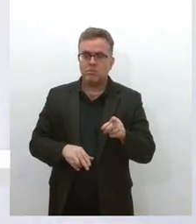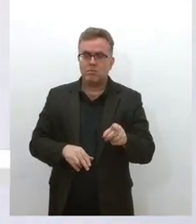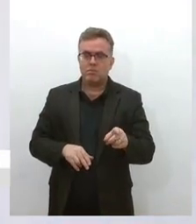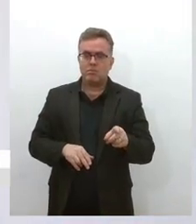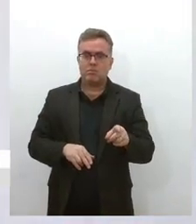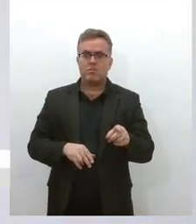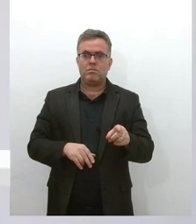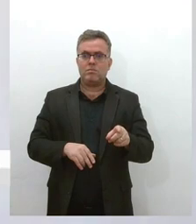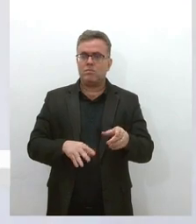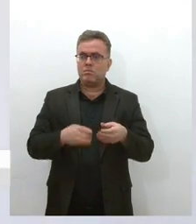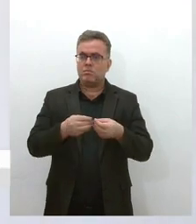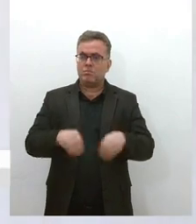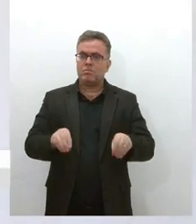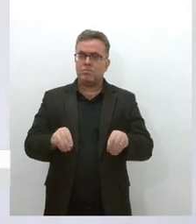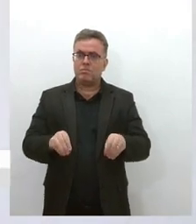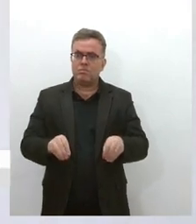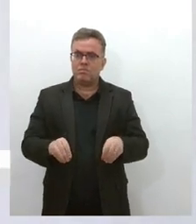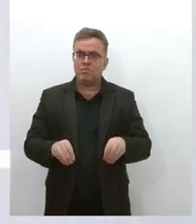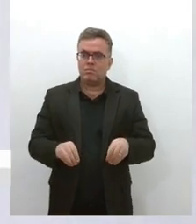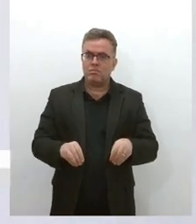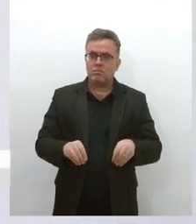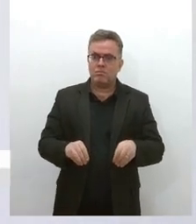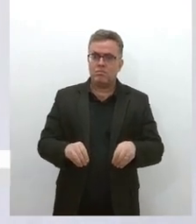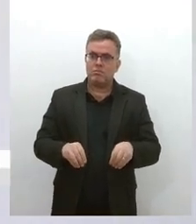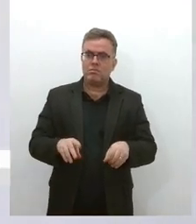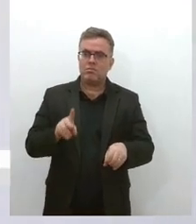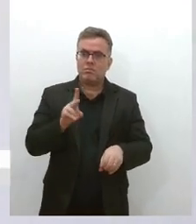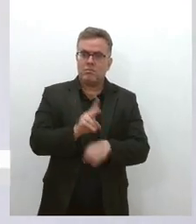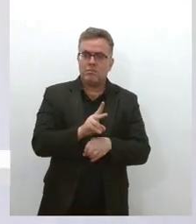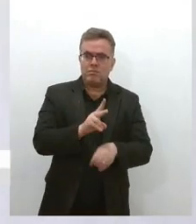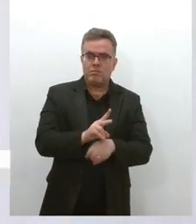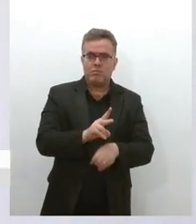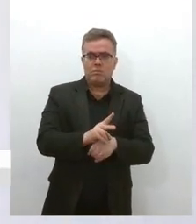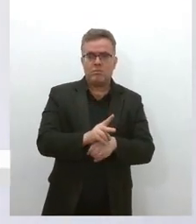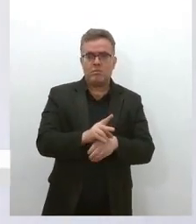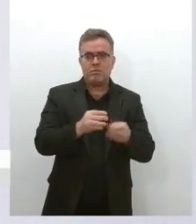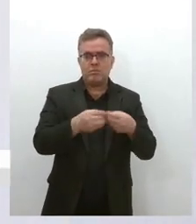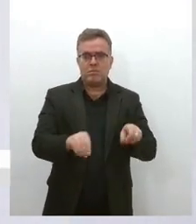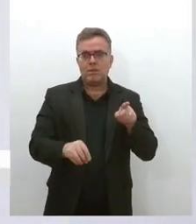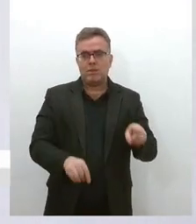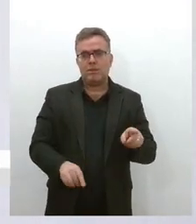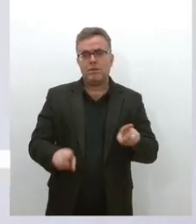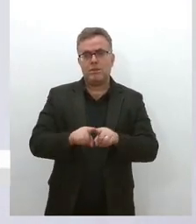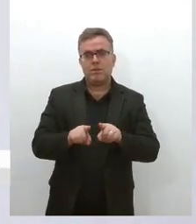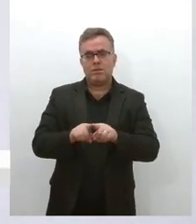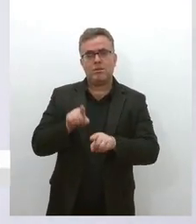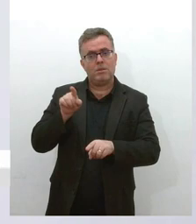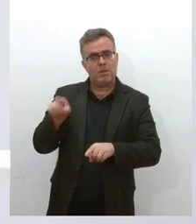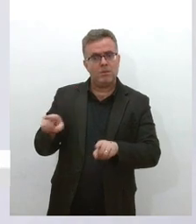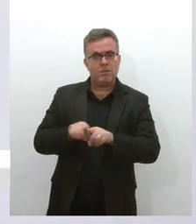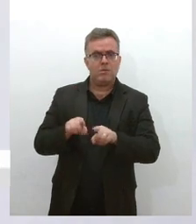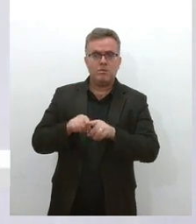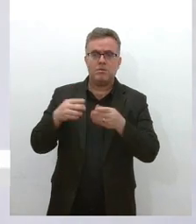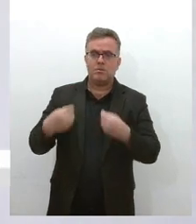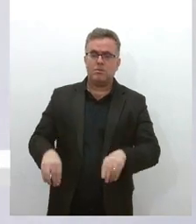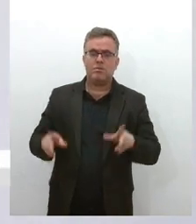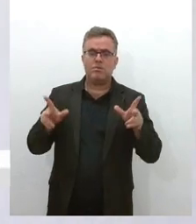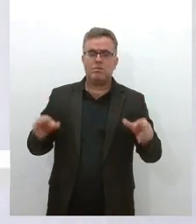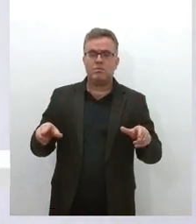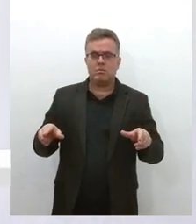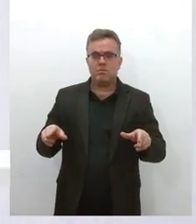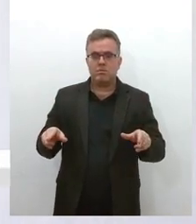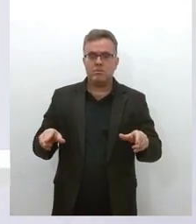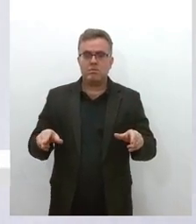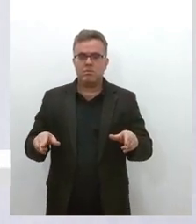precarizado, então, ele atende um público precarizado, mas ele também está numa situação muito parecida, muito